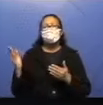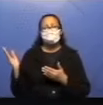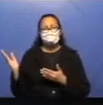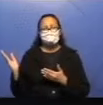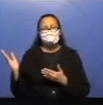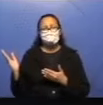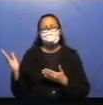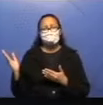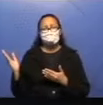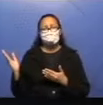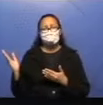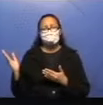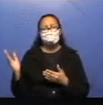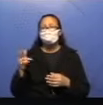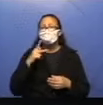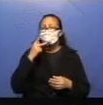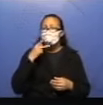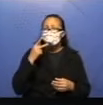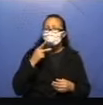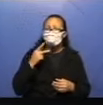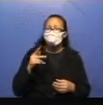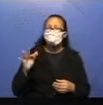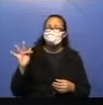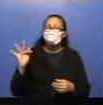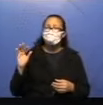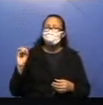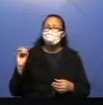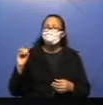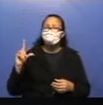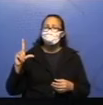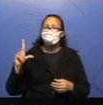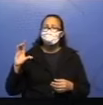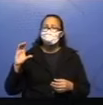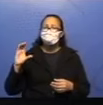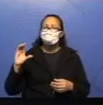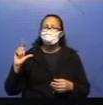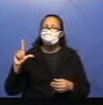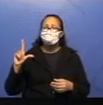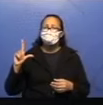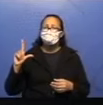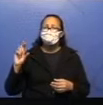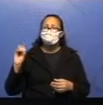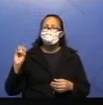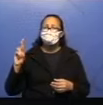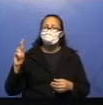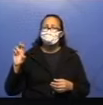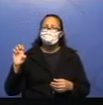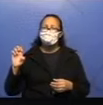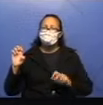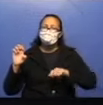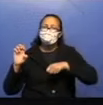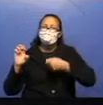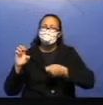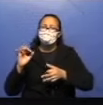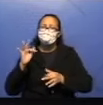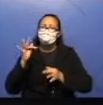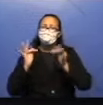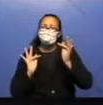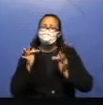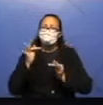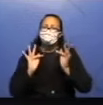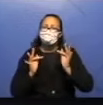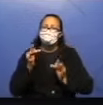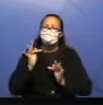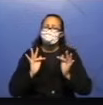Nessa daqui, ele vai falar sobre o folclore brasileiro. Lembrando que folclore é o sinônimo de cultura popular. E nós temos exemplos de folclore